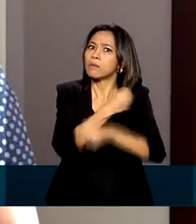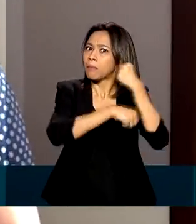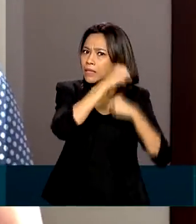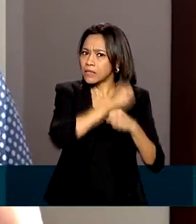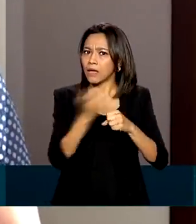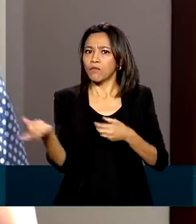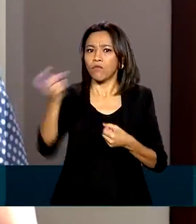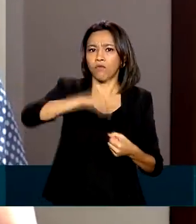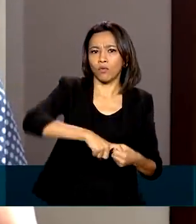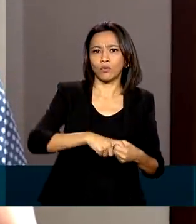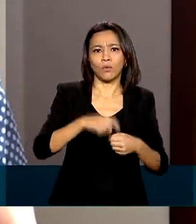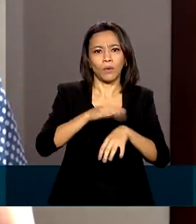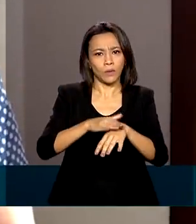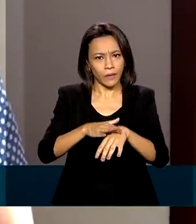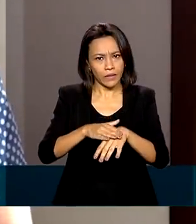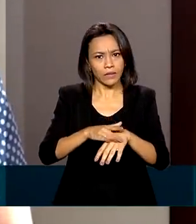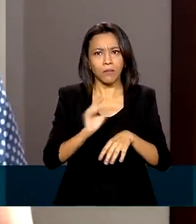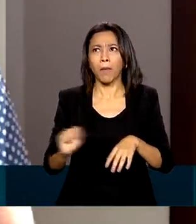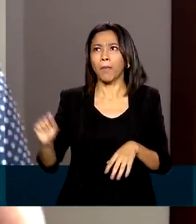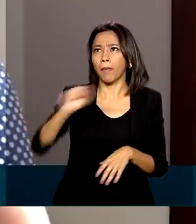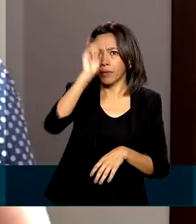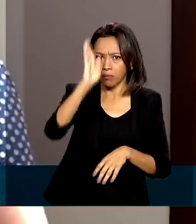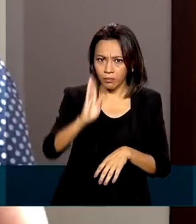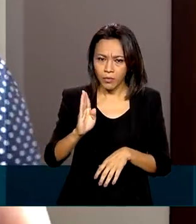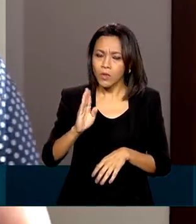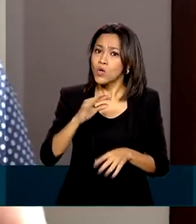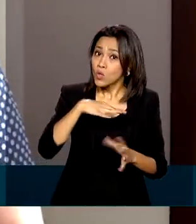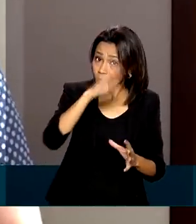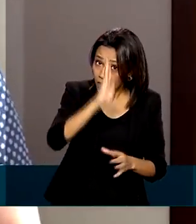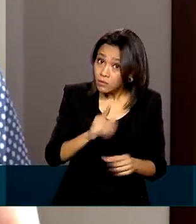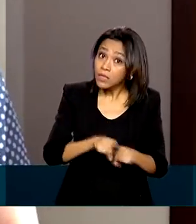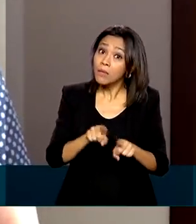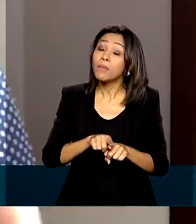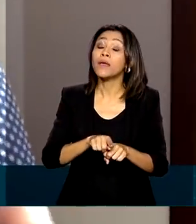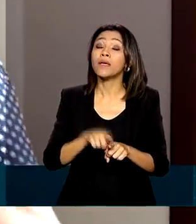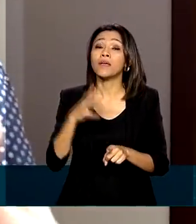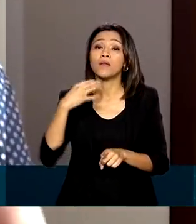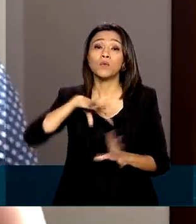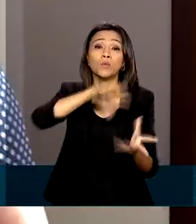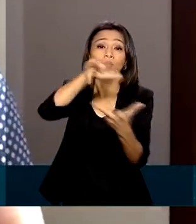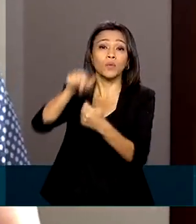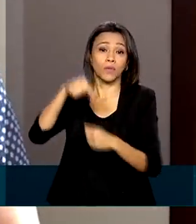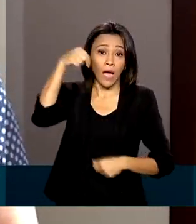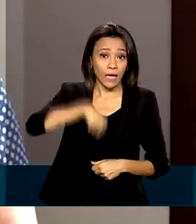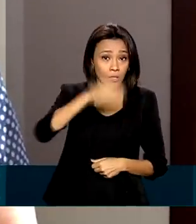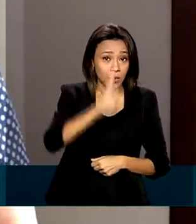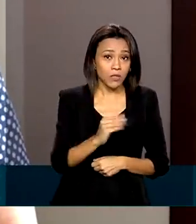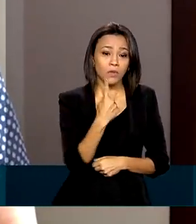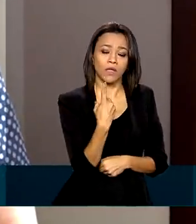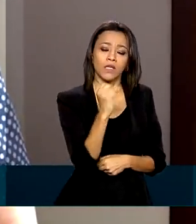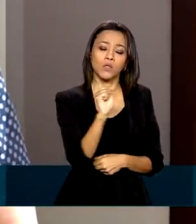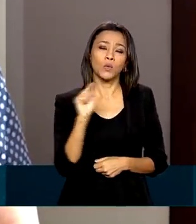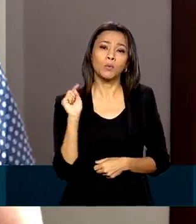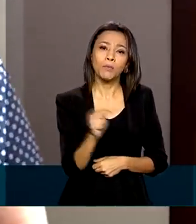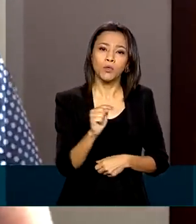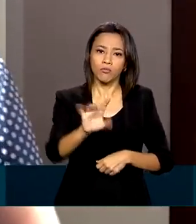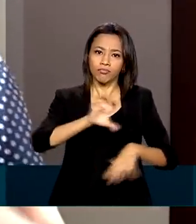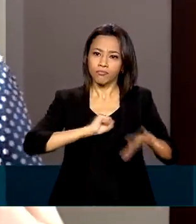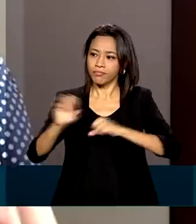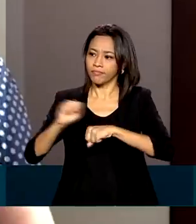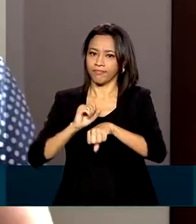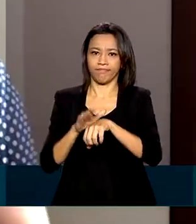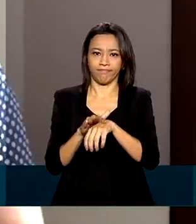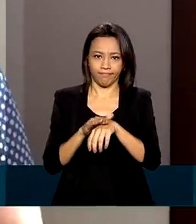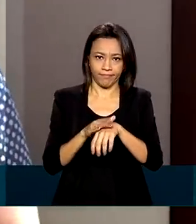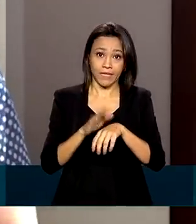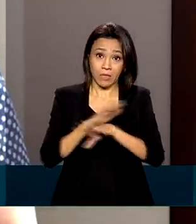todo o mundo. E aqui foram registrados 18 mil casos. E para erradicar novamente a doença, o